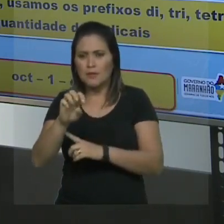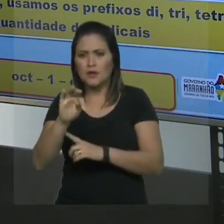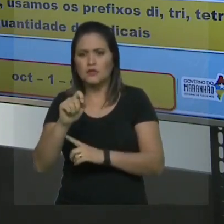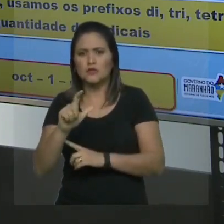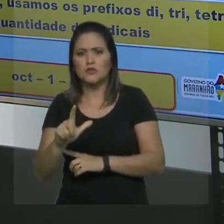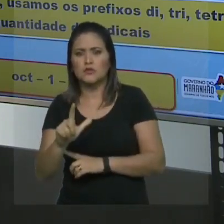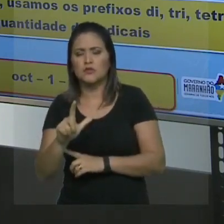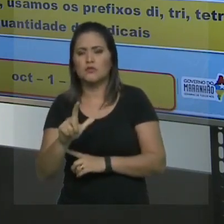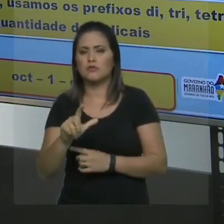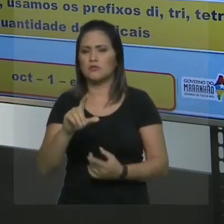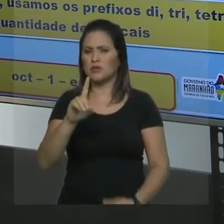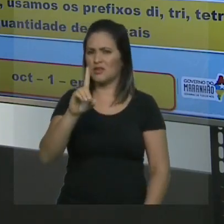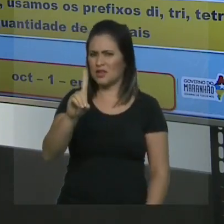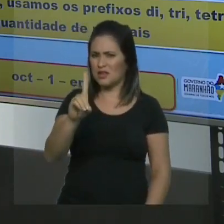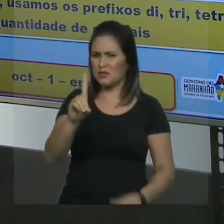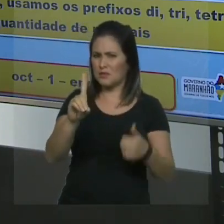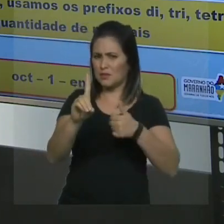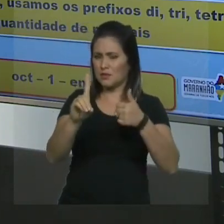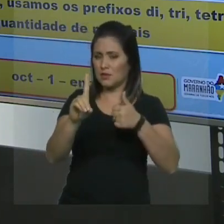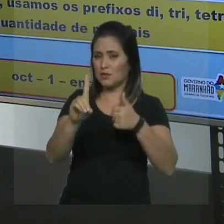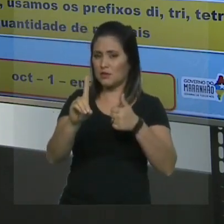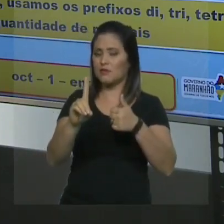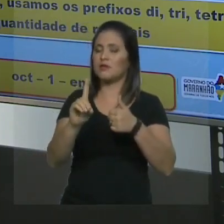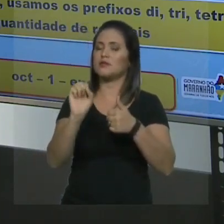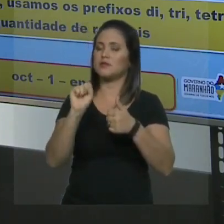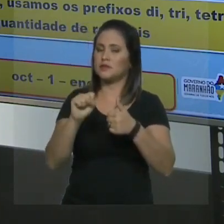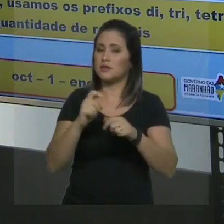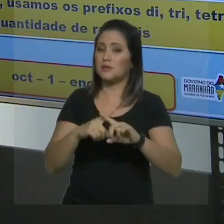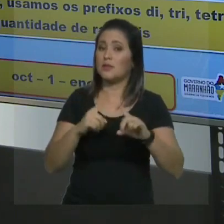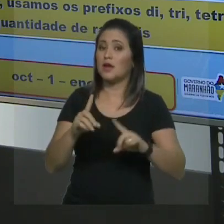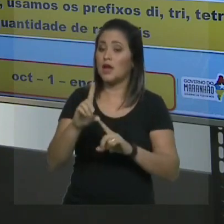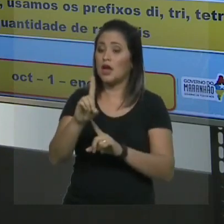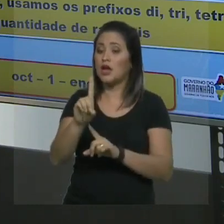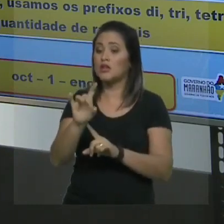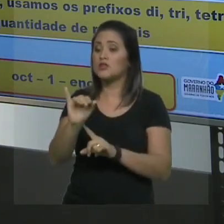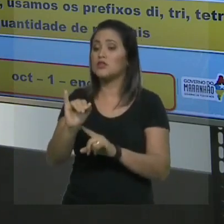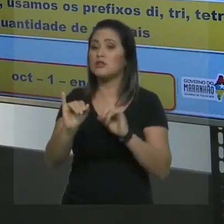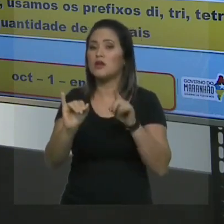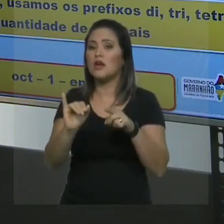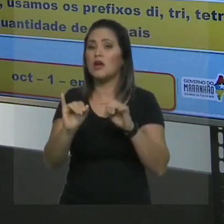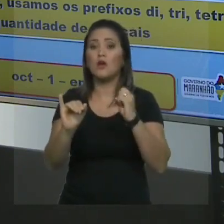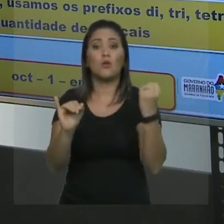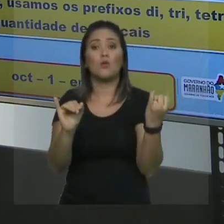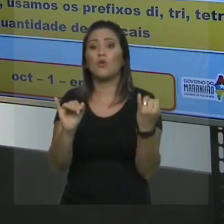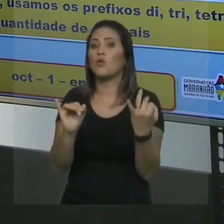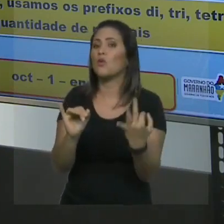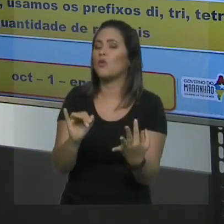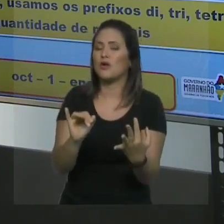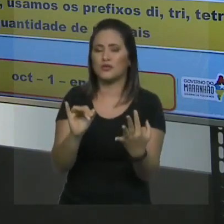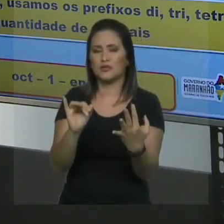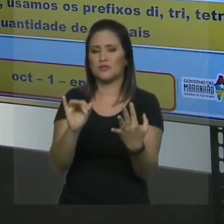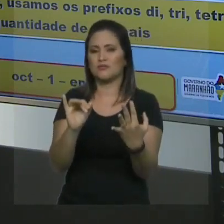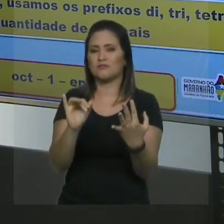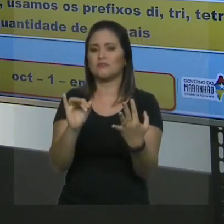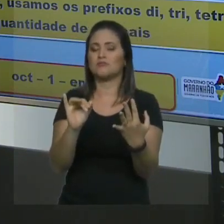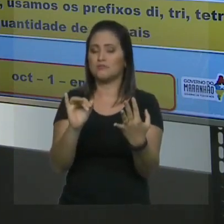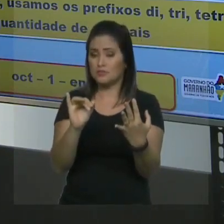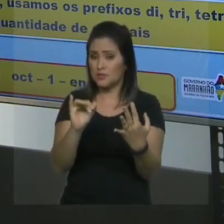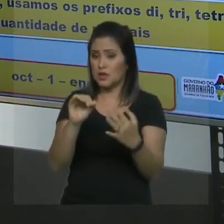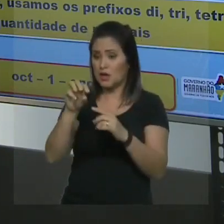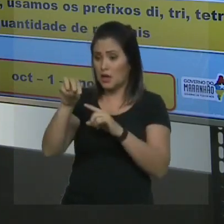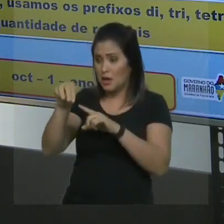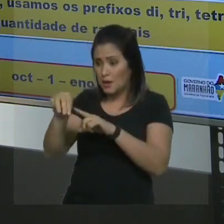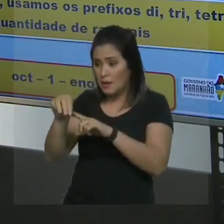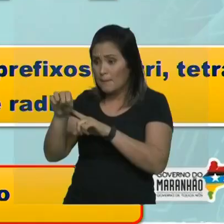não é o nome do radical. D é apenas a quantidade dos radicais. O radical é o metil. A ordem alfabética está seguida corretamente.